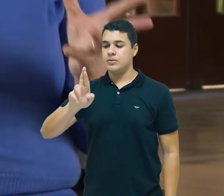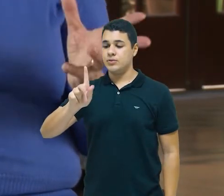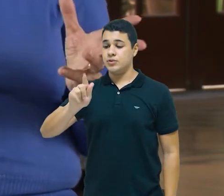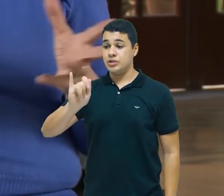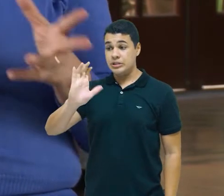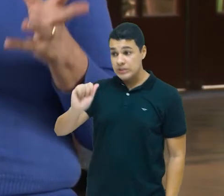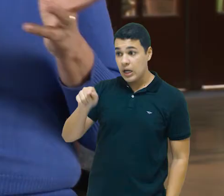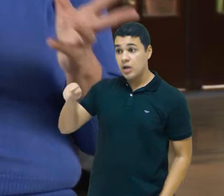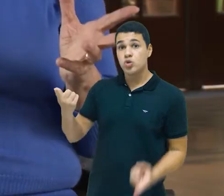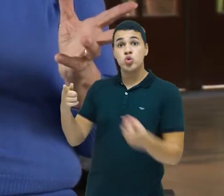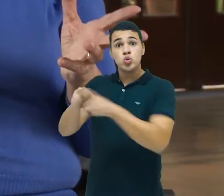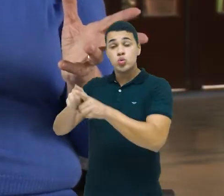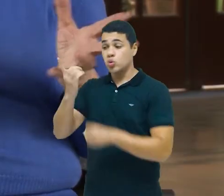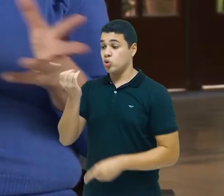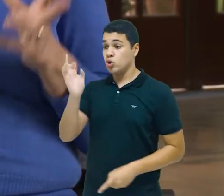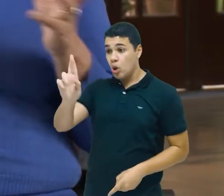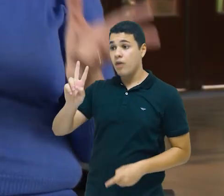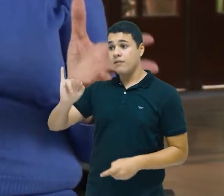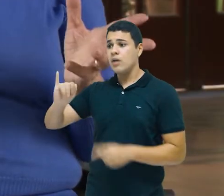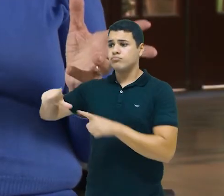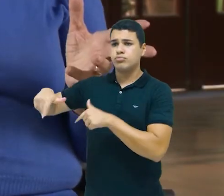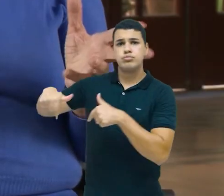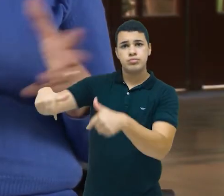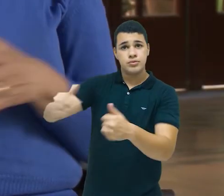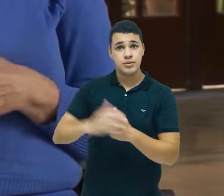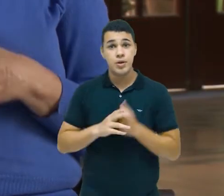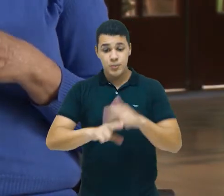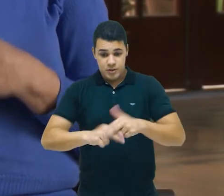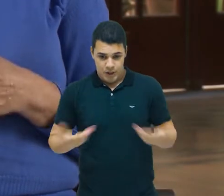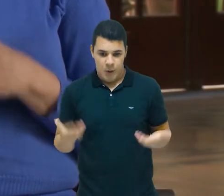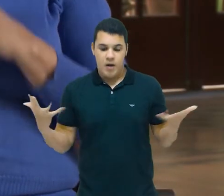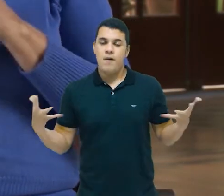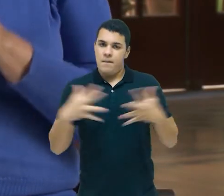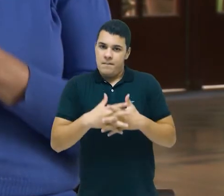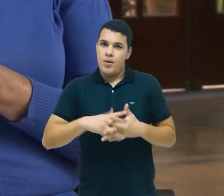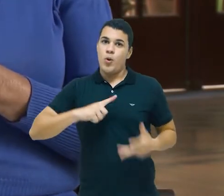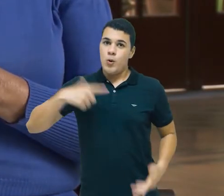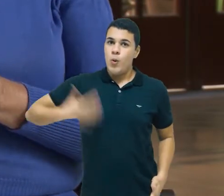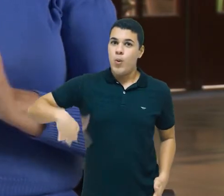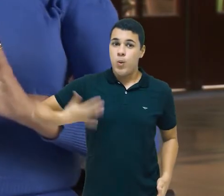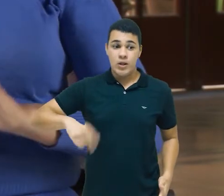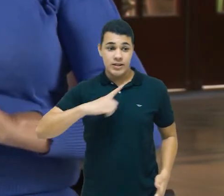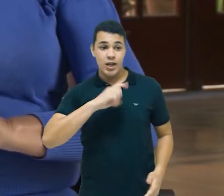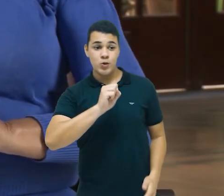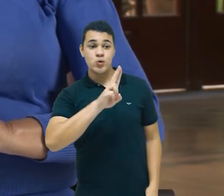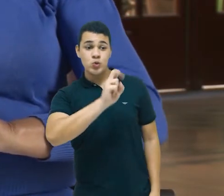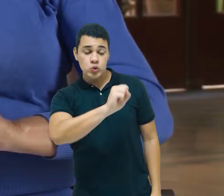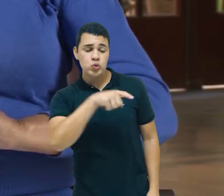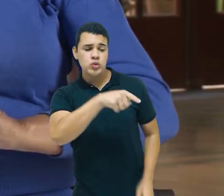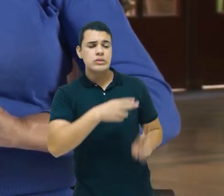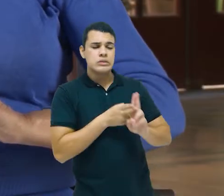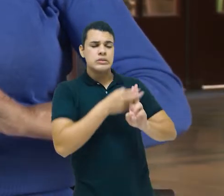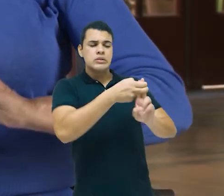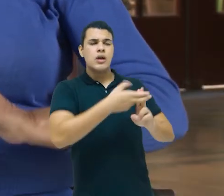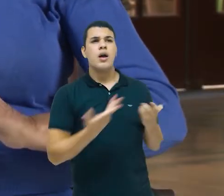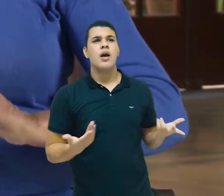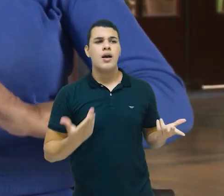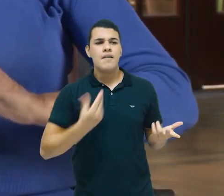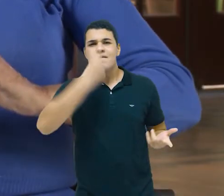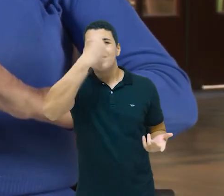com um panorama. O panorama hoje na saúde é muito complexo. A gente tem o SUS, mais um SUS